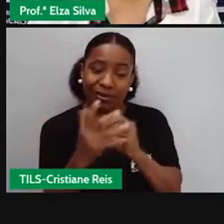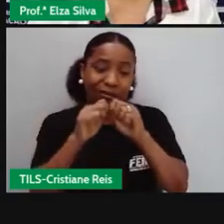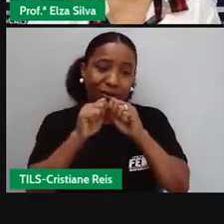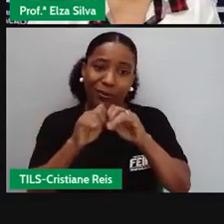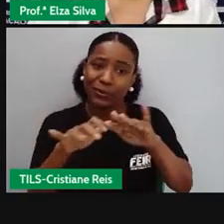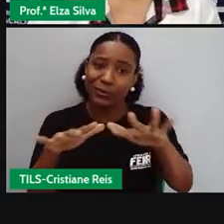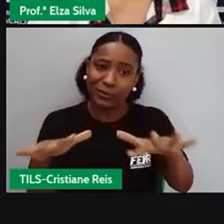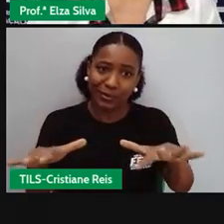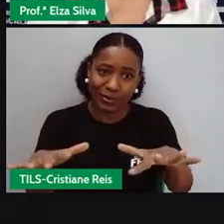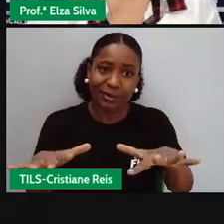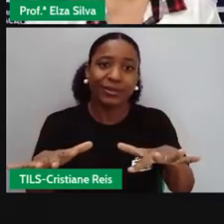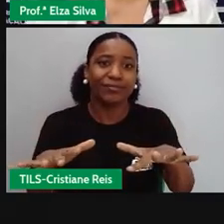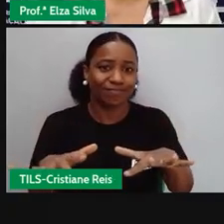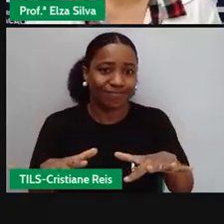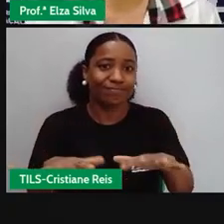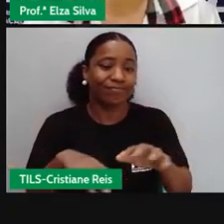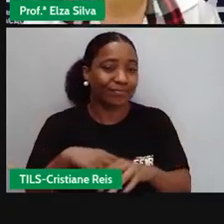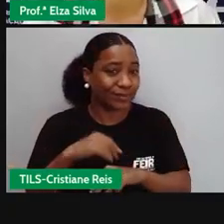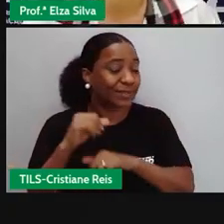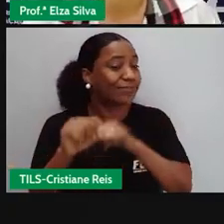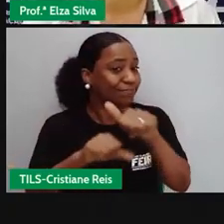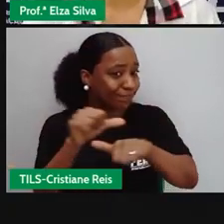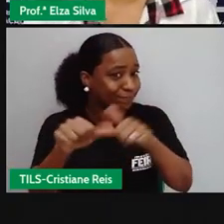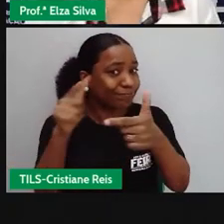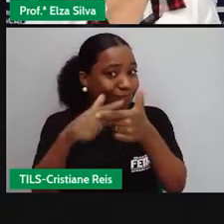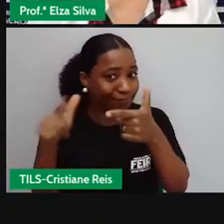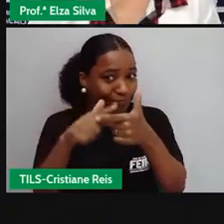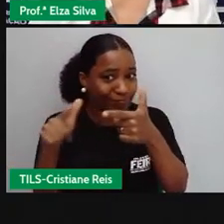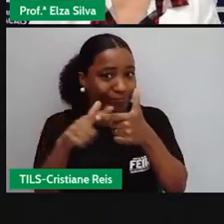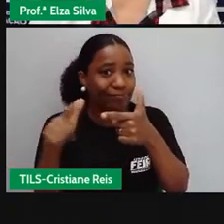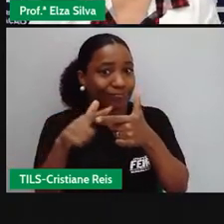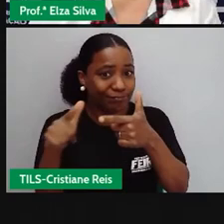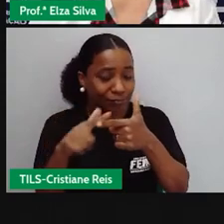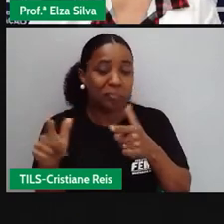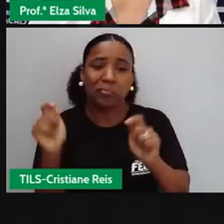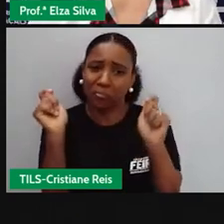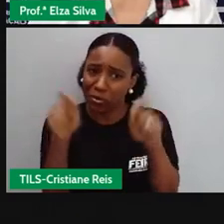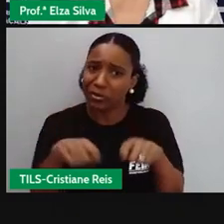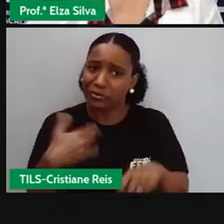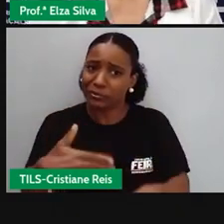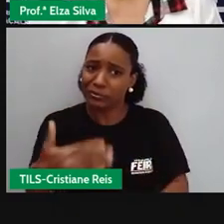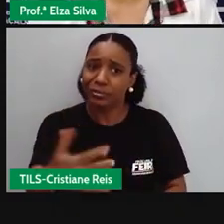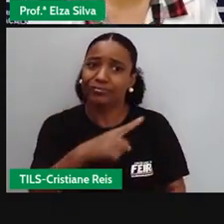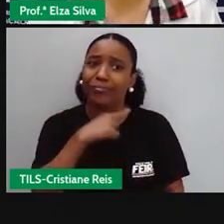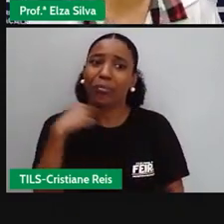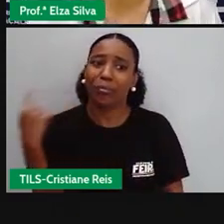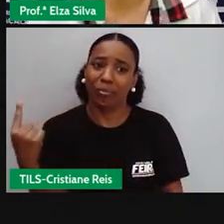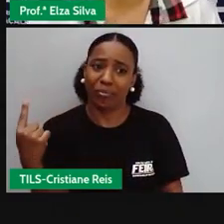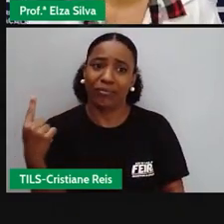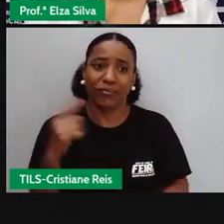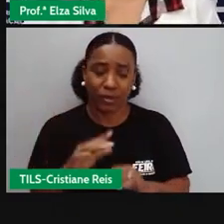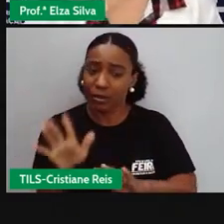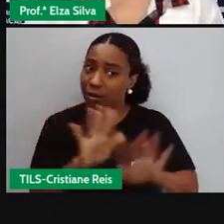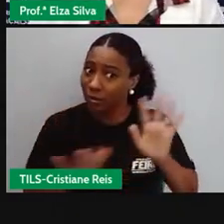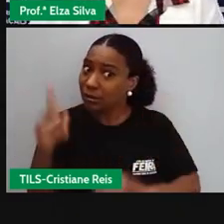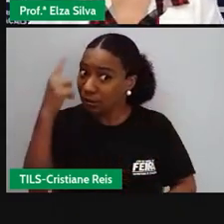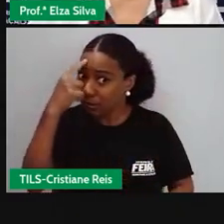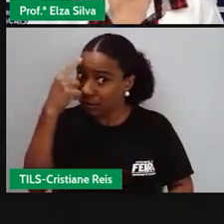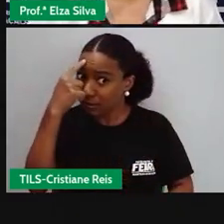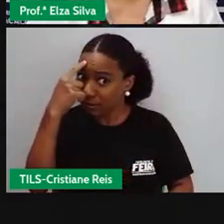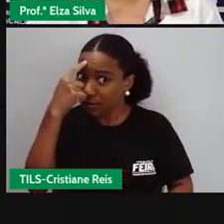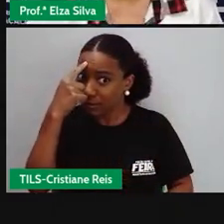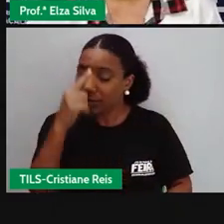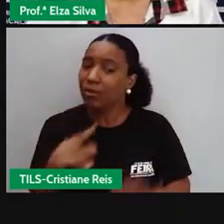Covid-19, isso vira um caso sério e pode até levar à morte. Então seja consciente e não